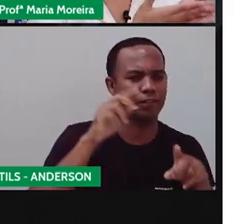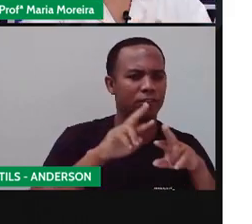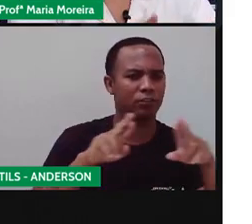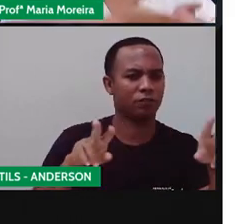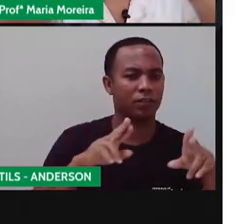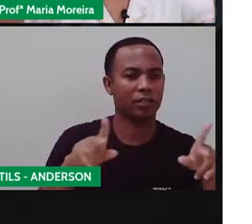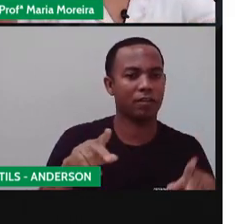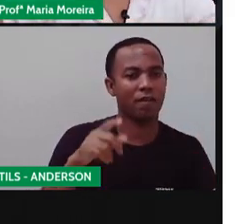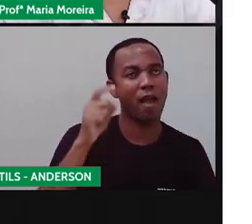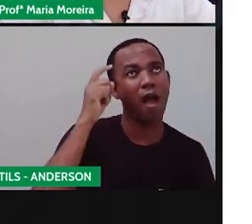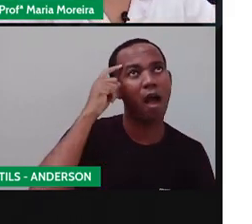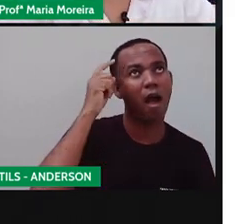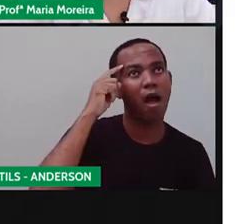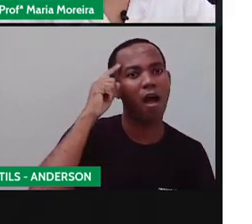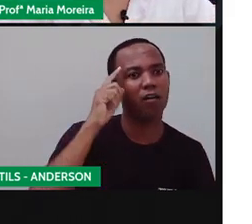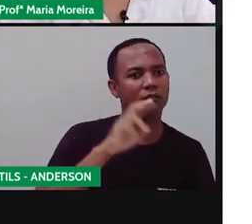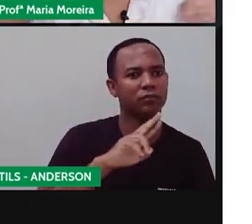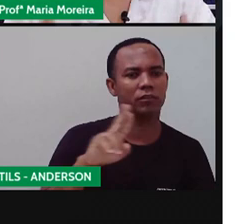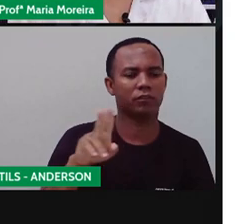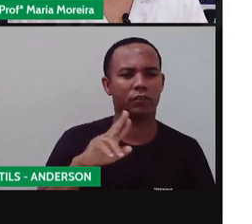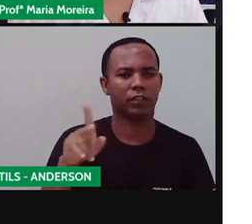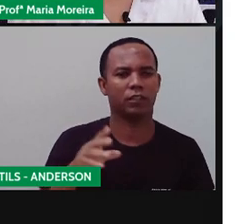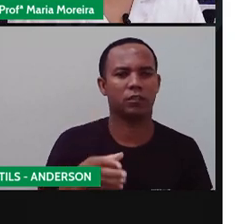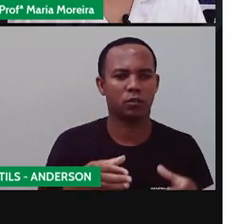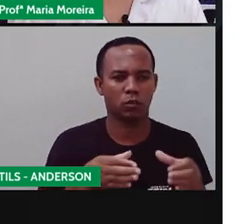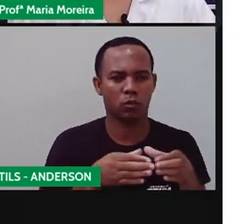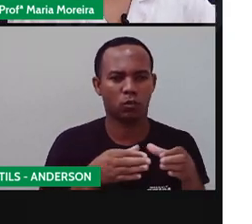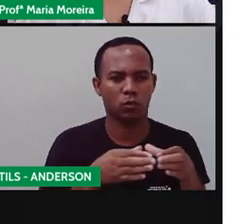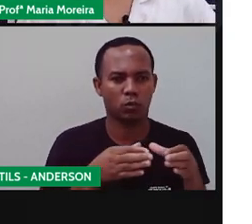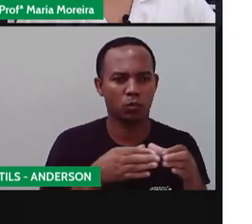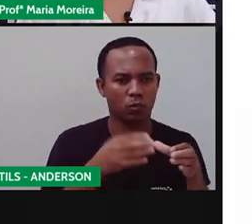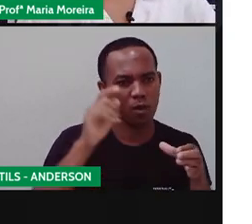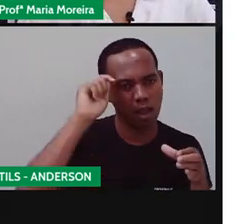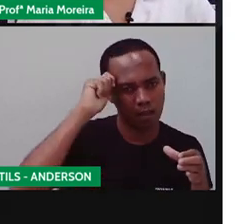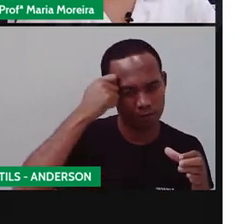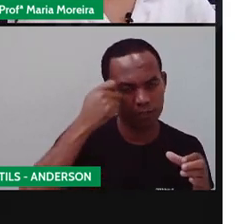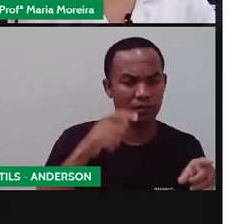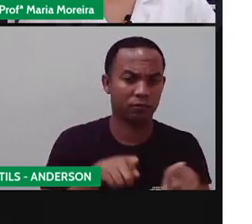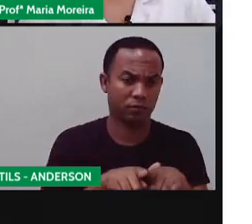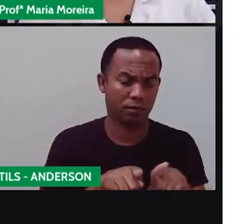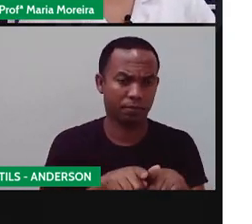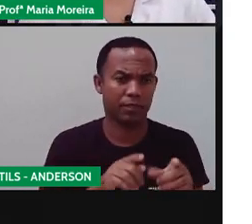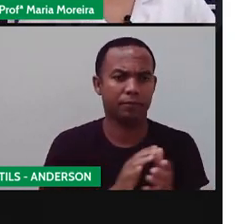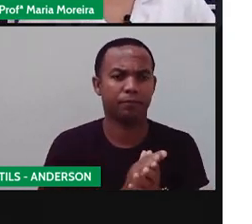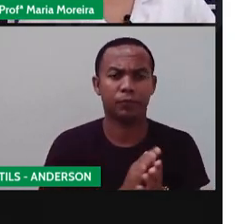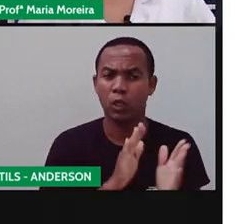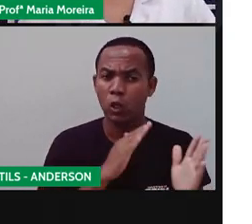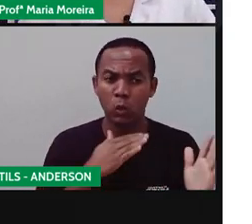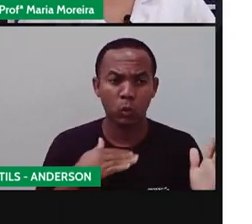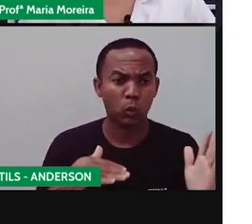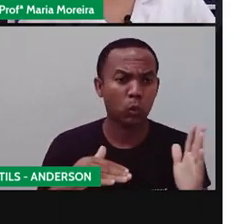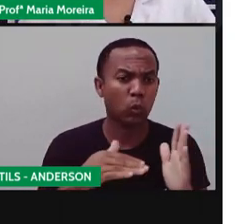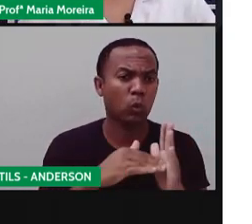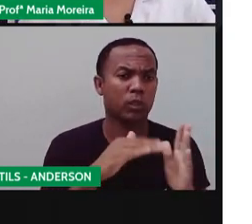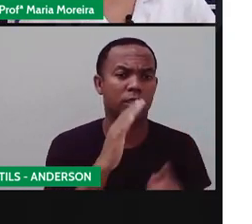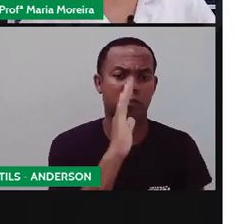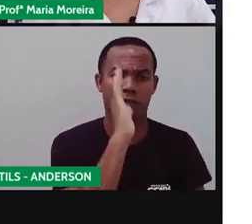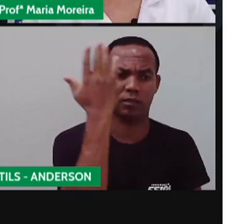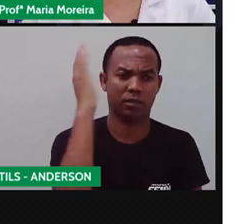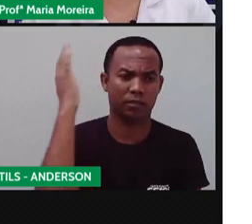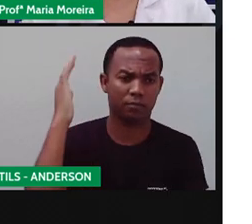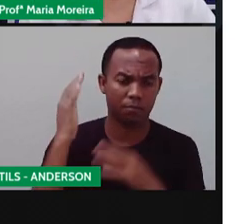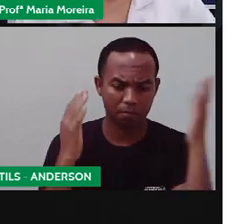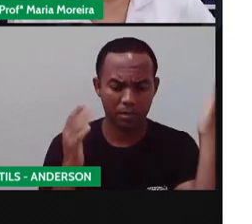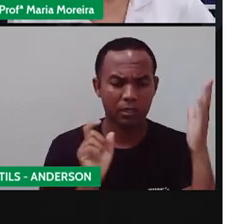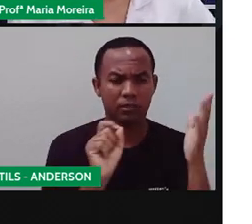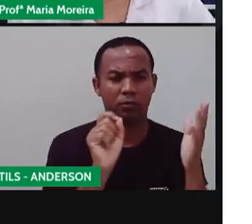achavam que não, que eles eram superiores. Os africanos, não. Bom, todas as plantas, elas são sagradas e elas